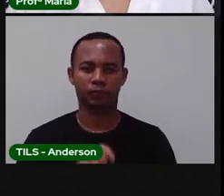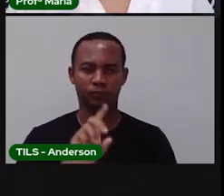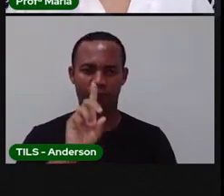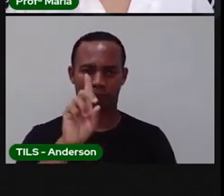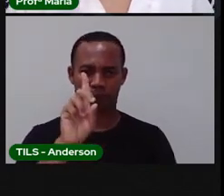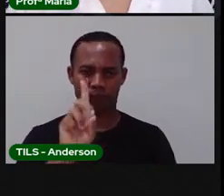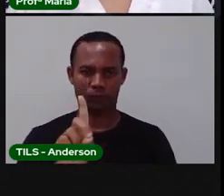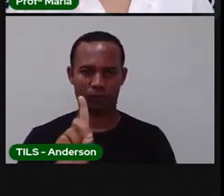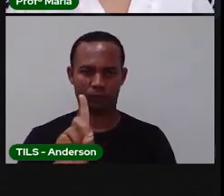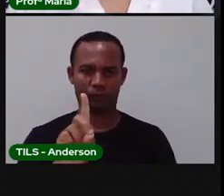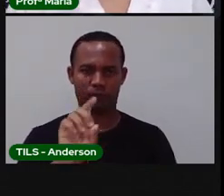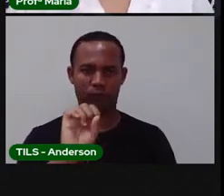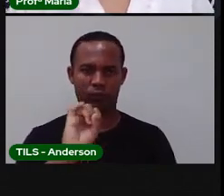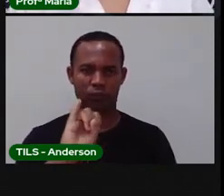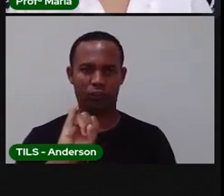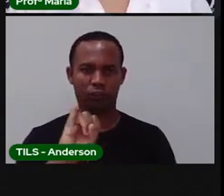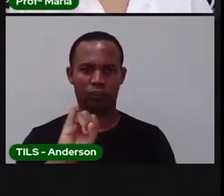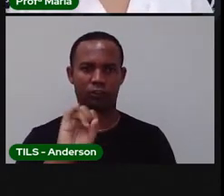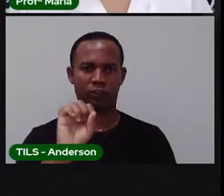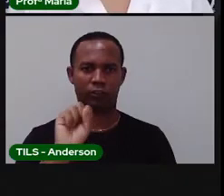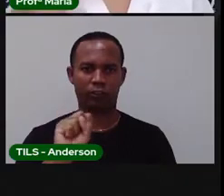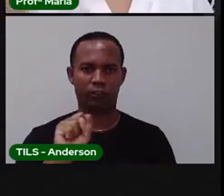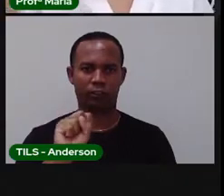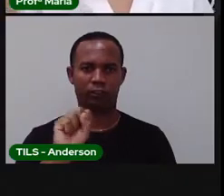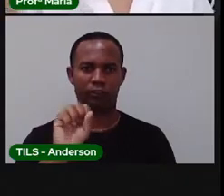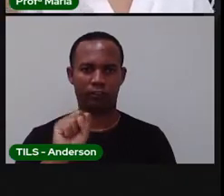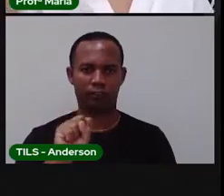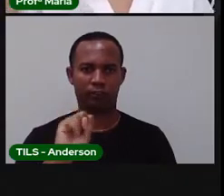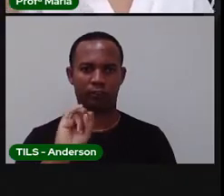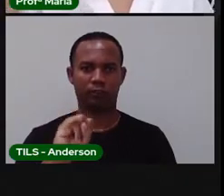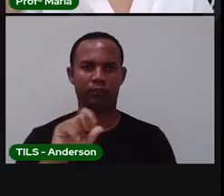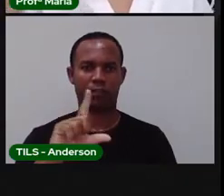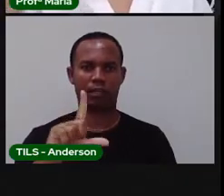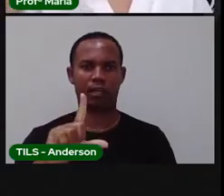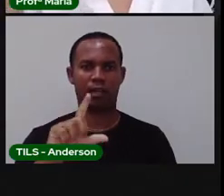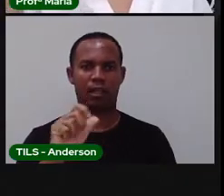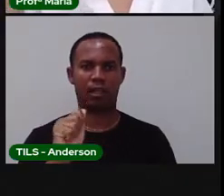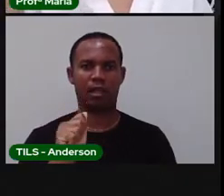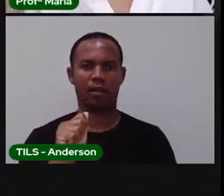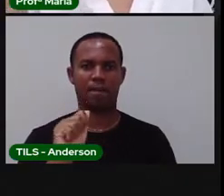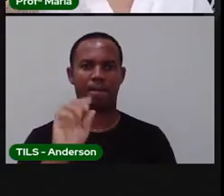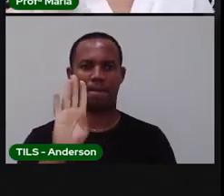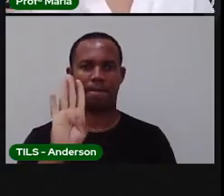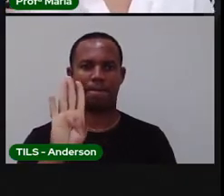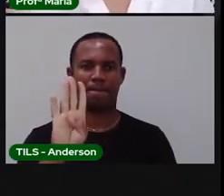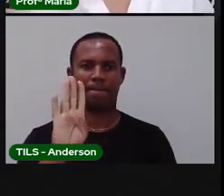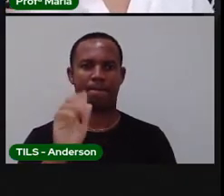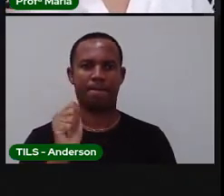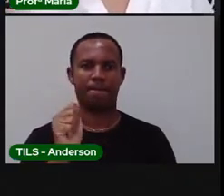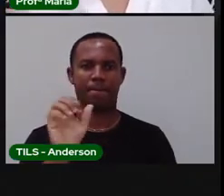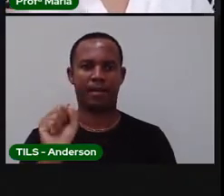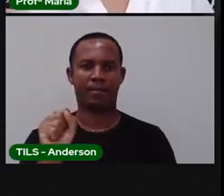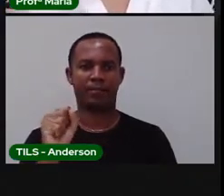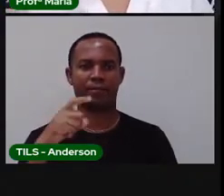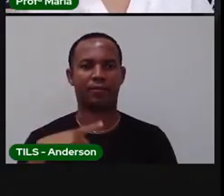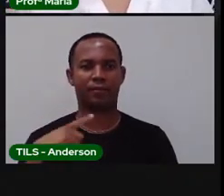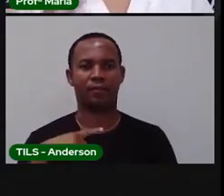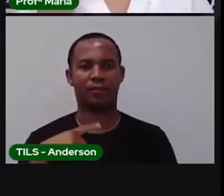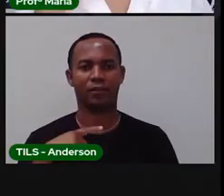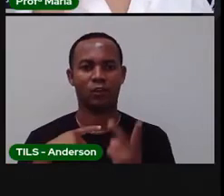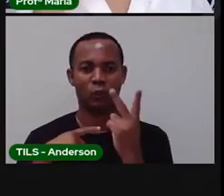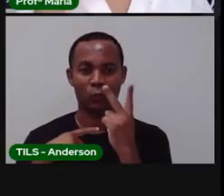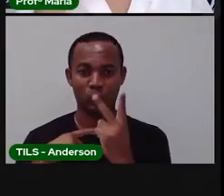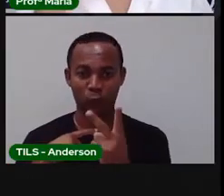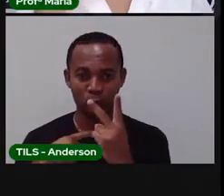De sílaba. De. É o quê? Ó. Duas. De sílaba.